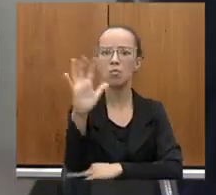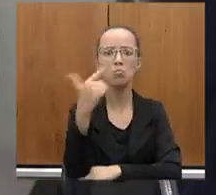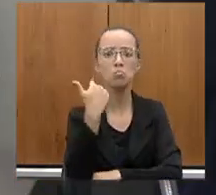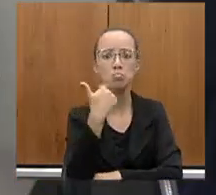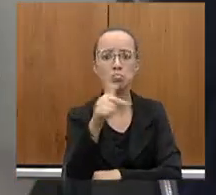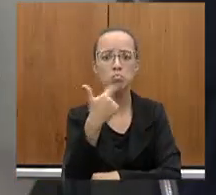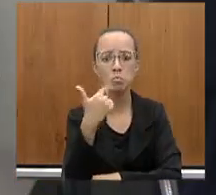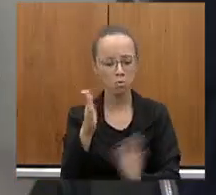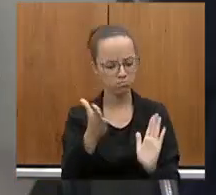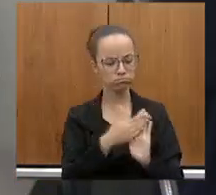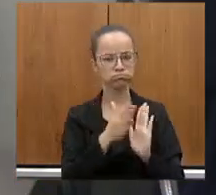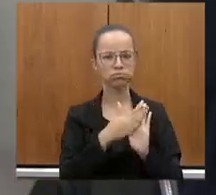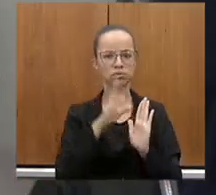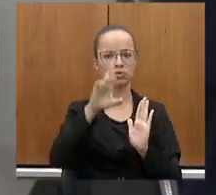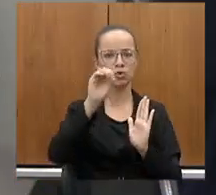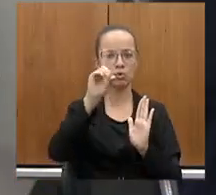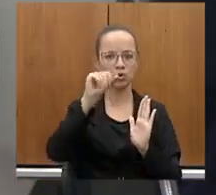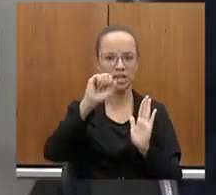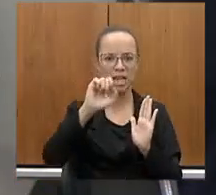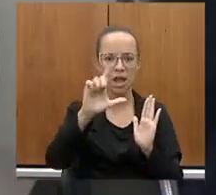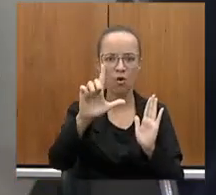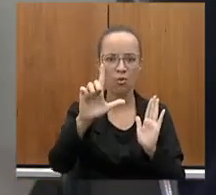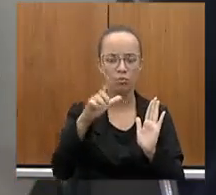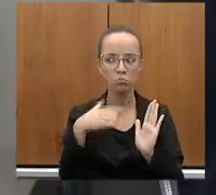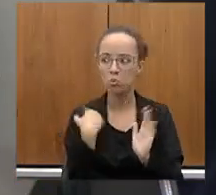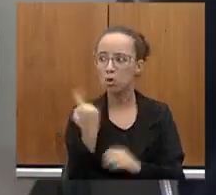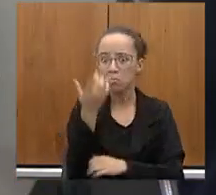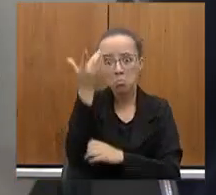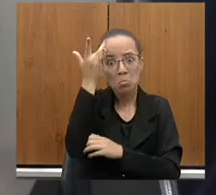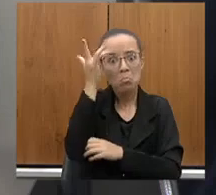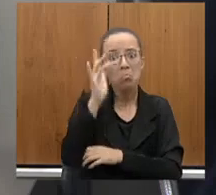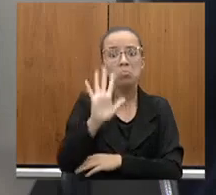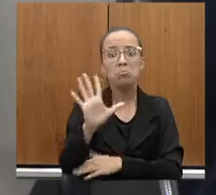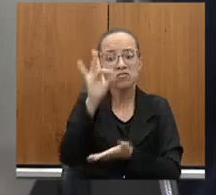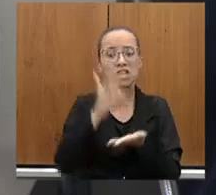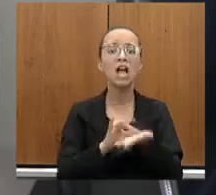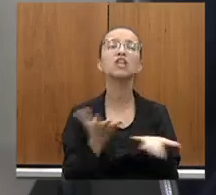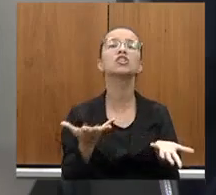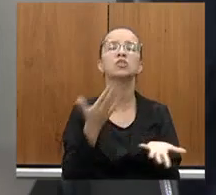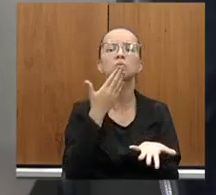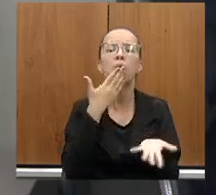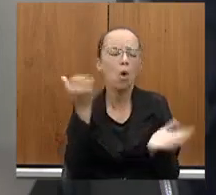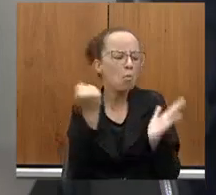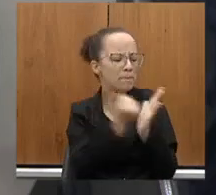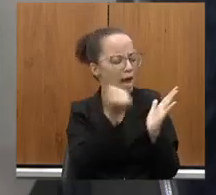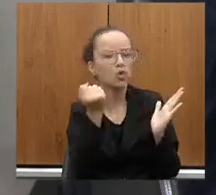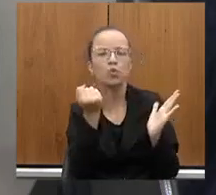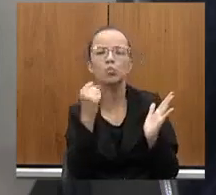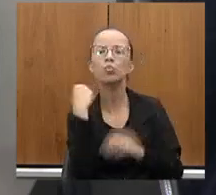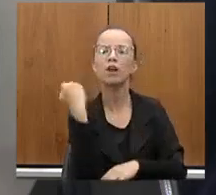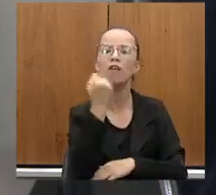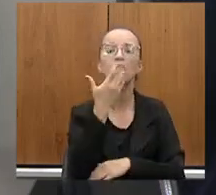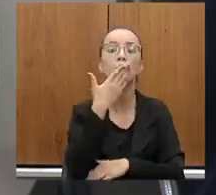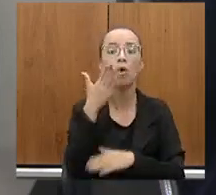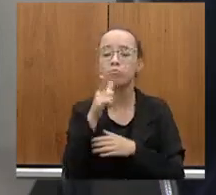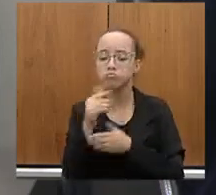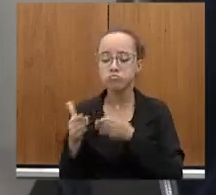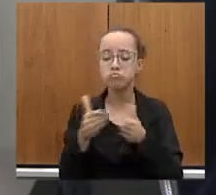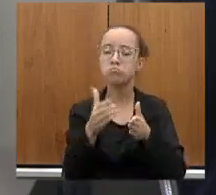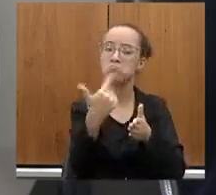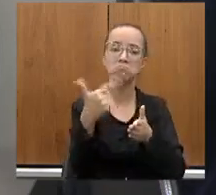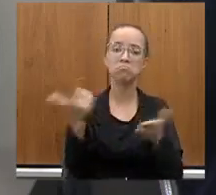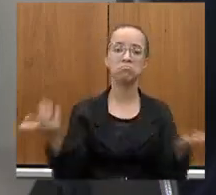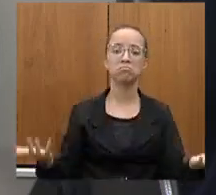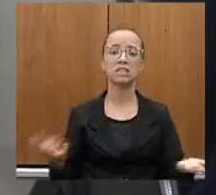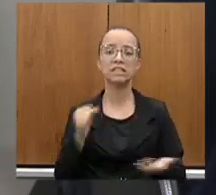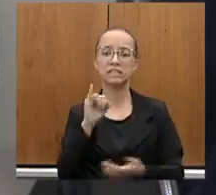Nós estamos com uma proposta de Rua do Anel que nós não sabemos, na real, qual vai ser o impacto nos mananciais, porque não existem.